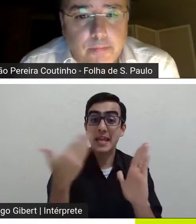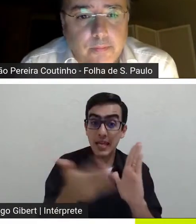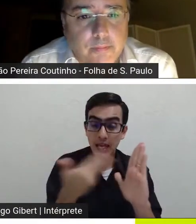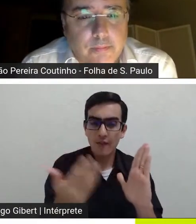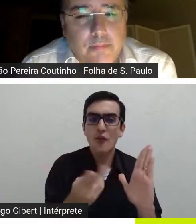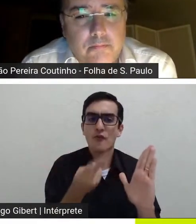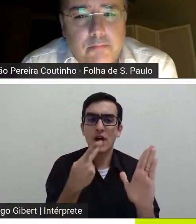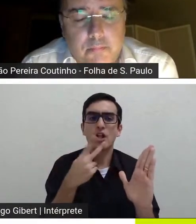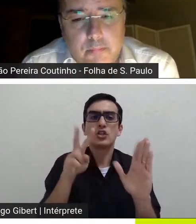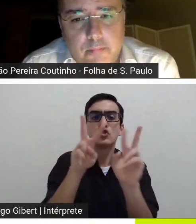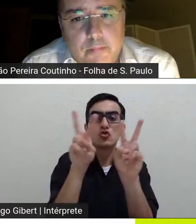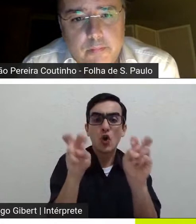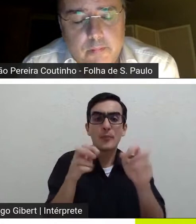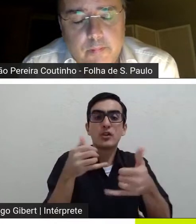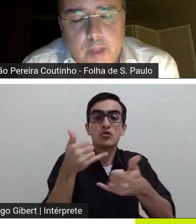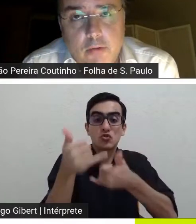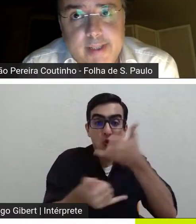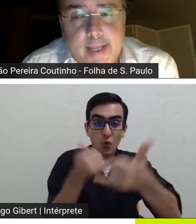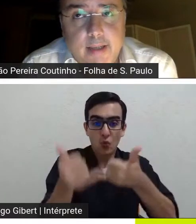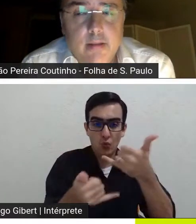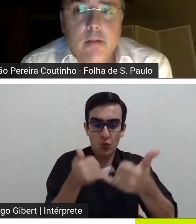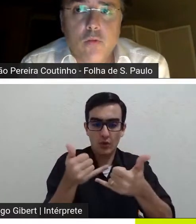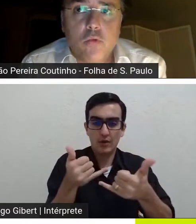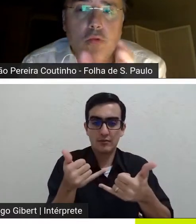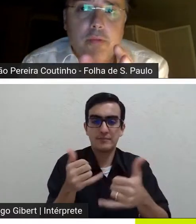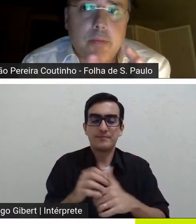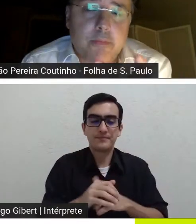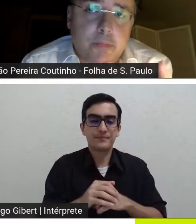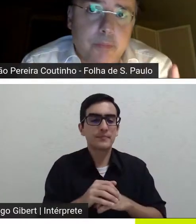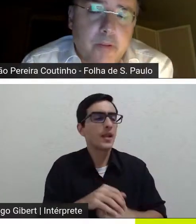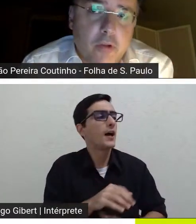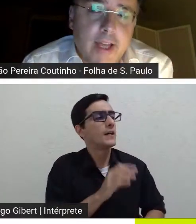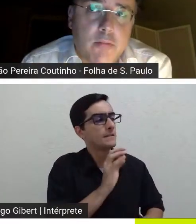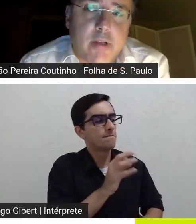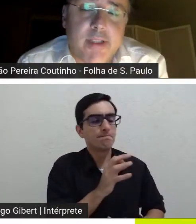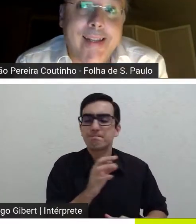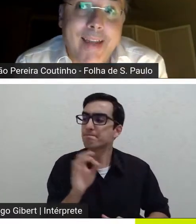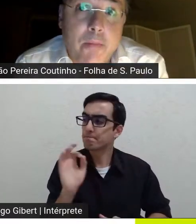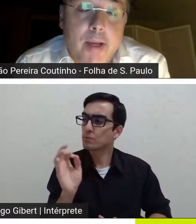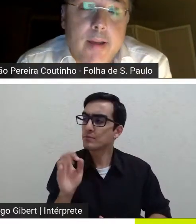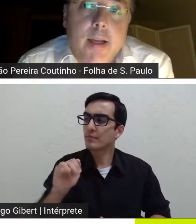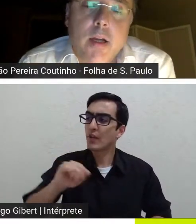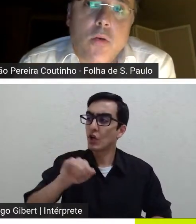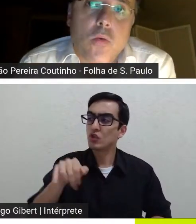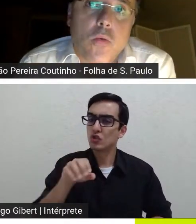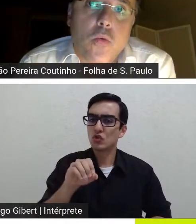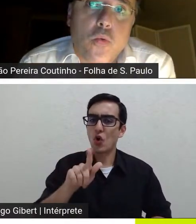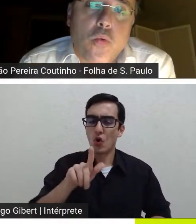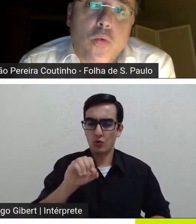do jogo mas não dessa forma eu sei que para voltarmos ao cinema